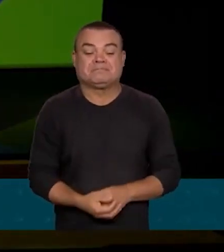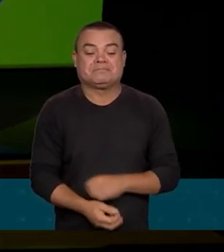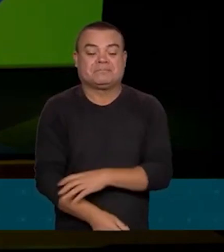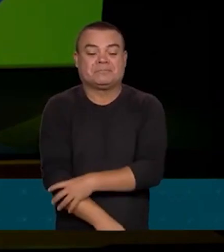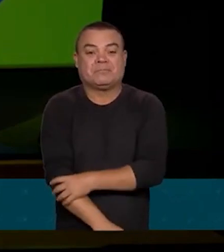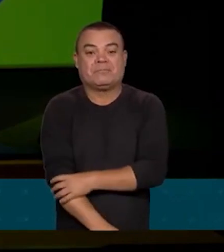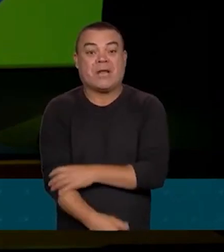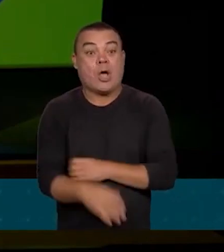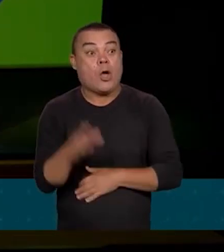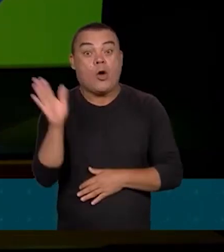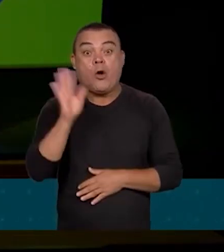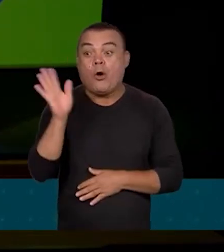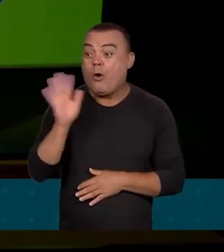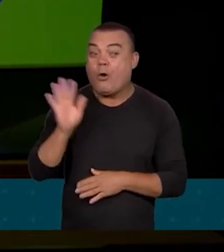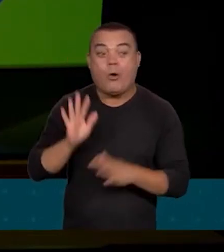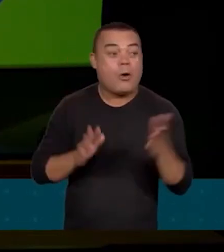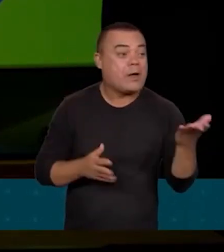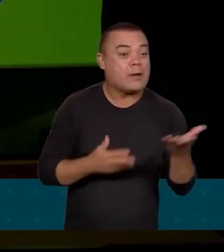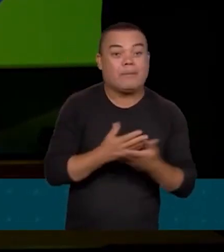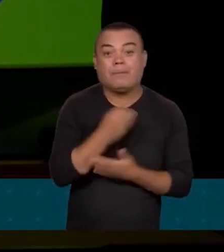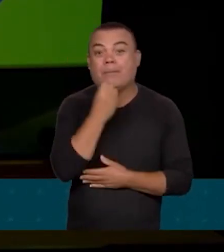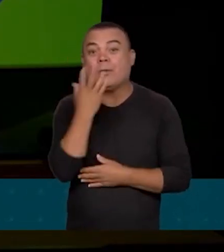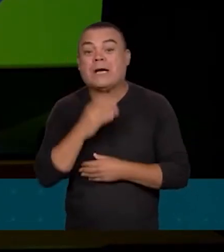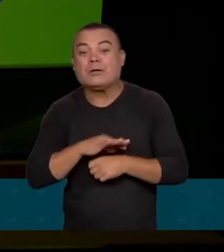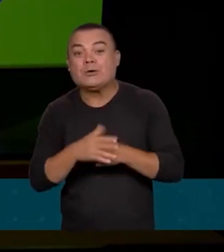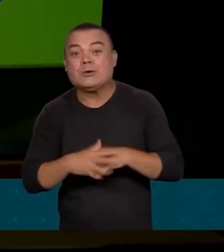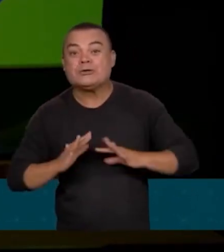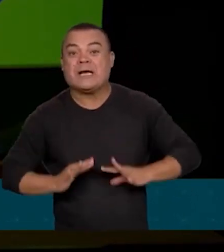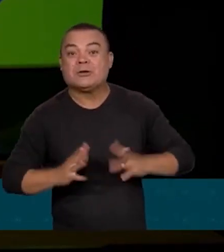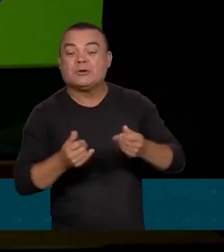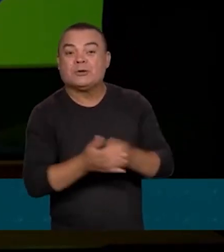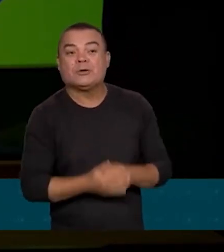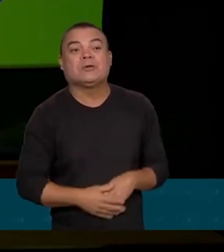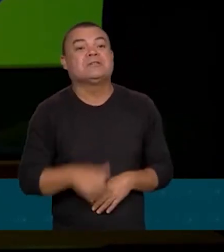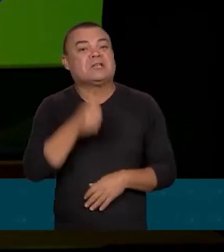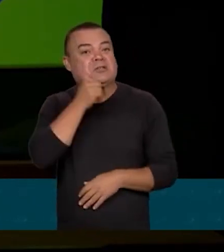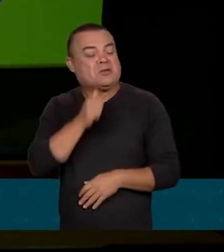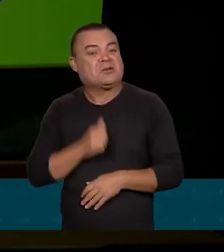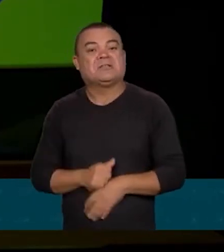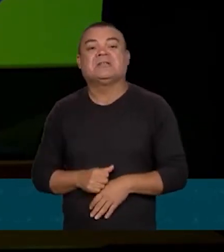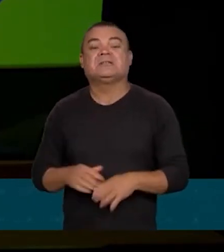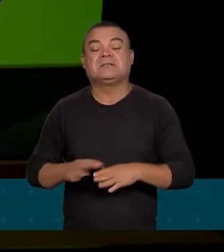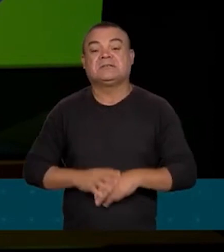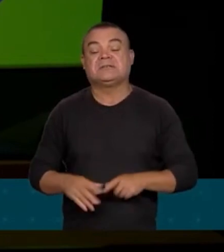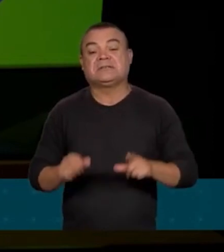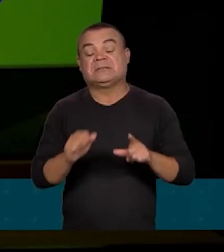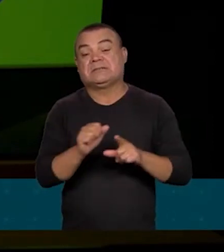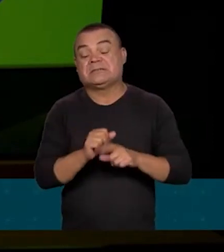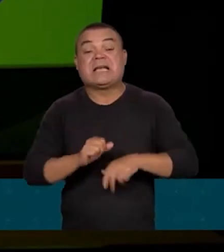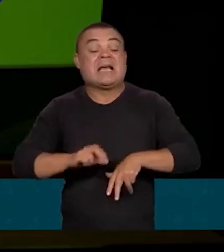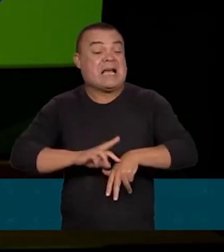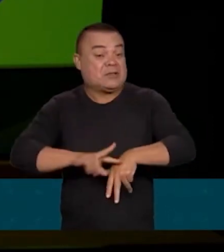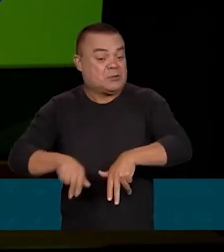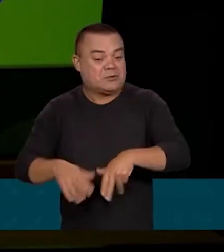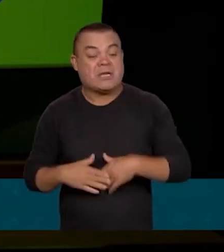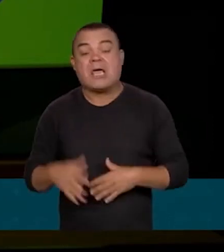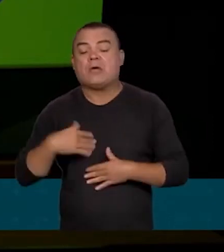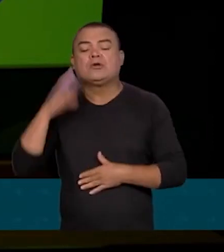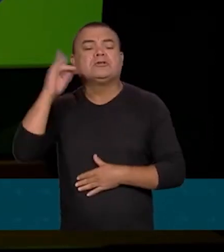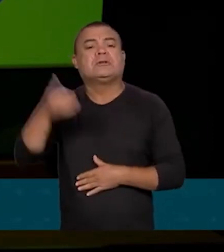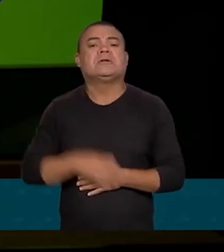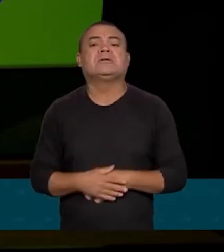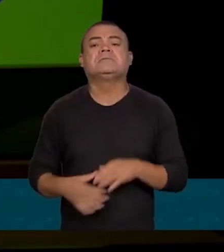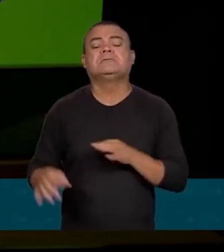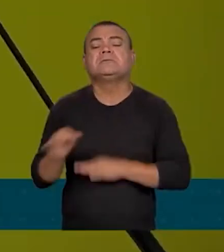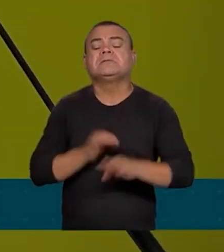Olá, boa noite a todos, a todas, a todes. Meu nome é Rafael Calou, sou o diretor da Organização dos